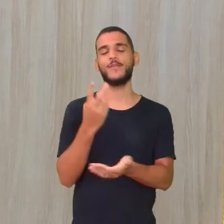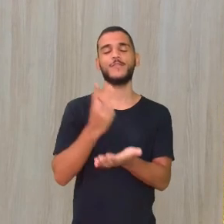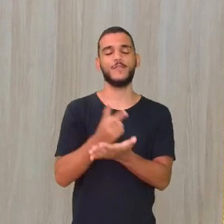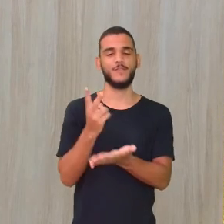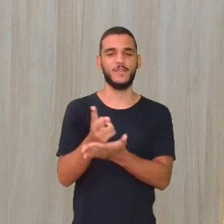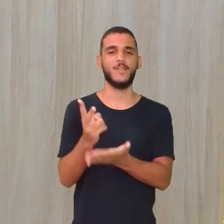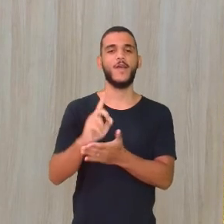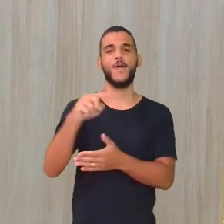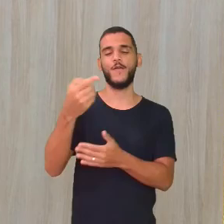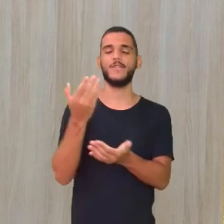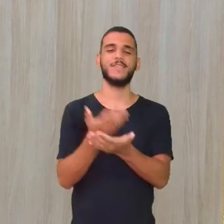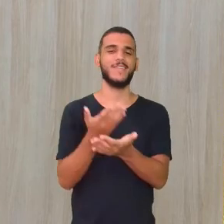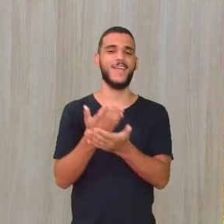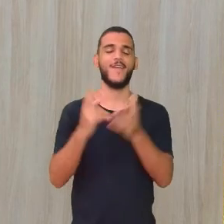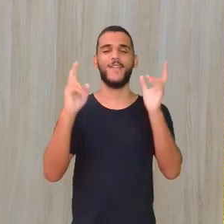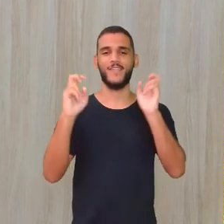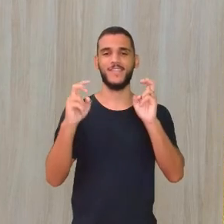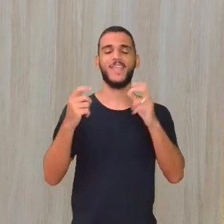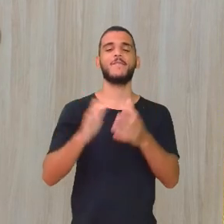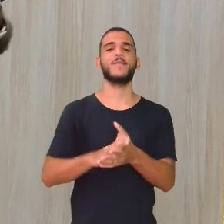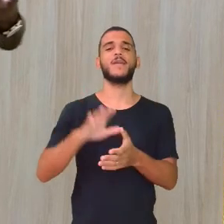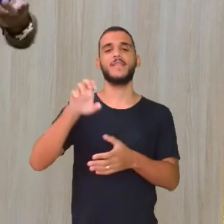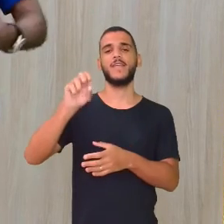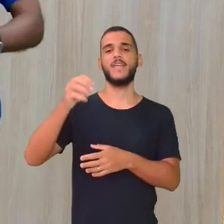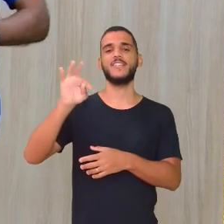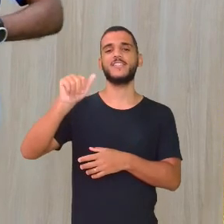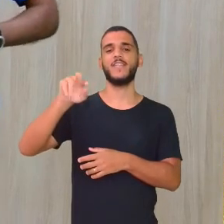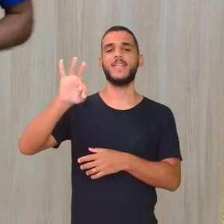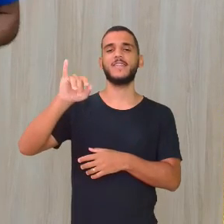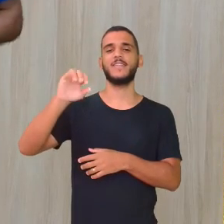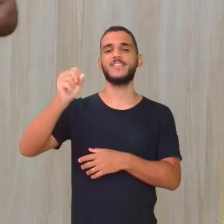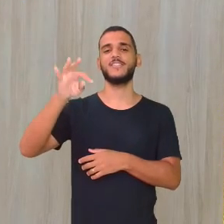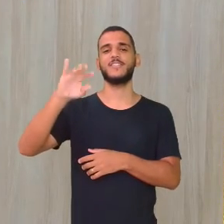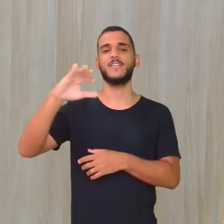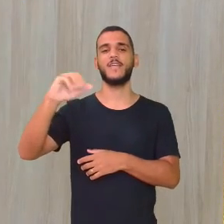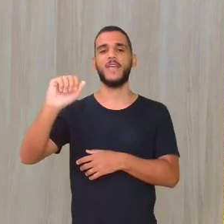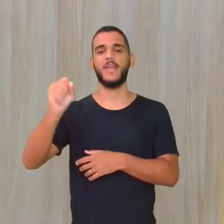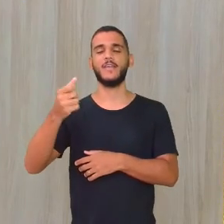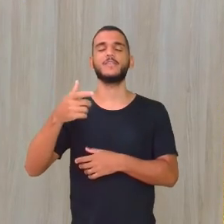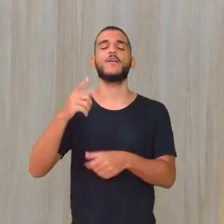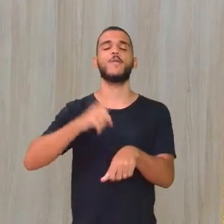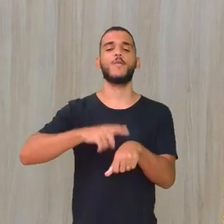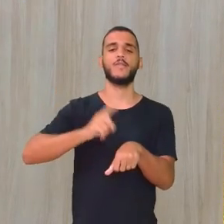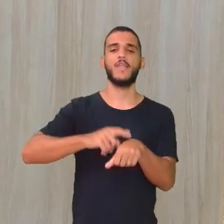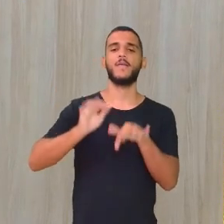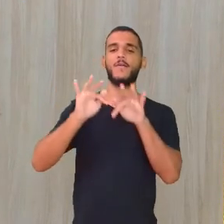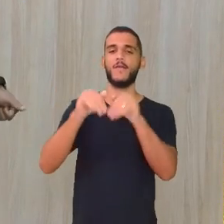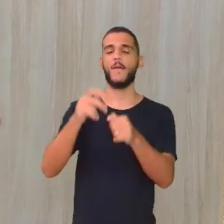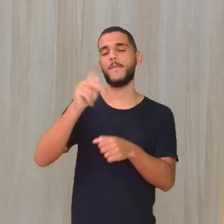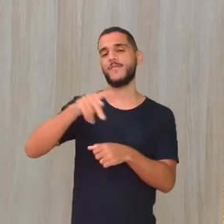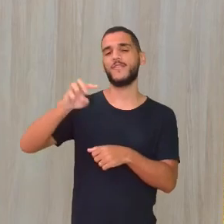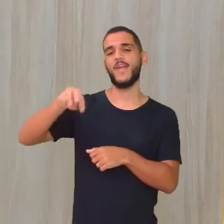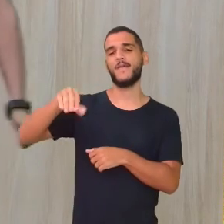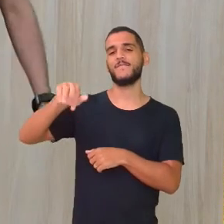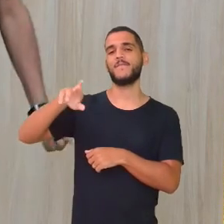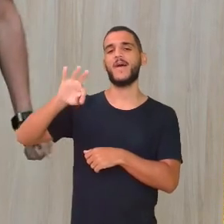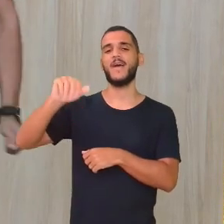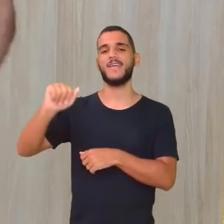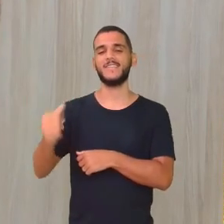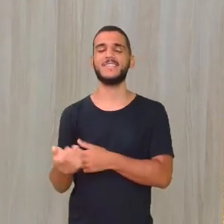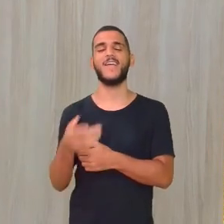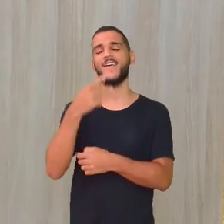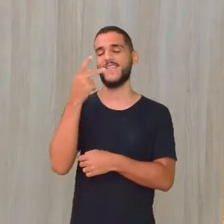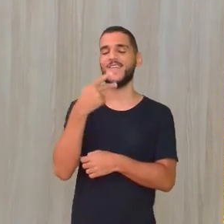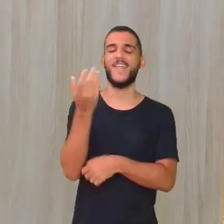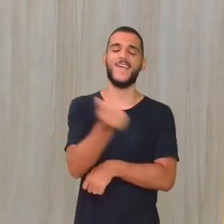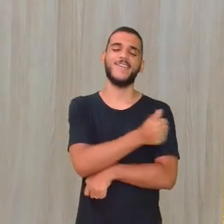próxima aula Esse tema aí De estatística Porque o nosso tempo Não dá mais Para poder continuar Professora Marta Pode falar com os nossos